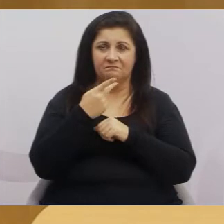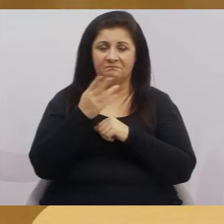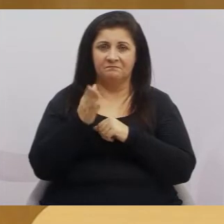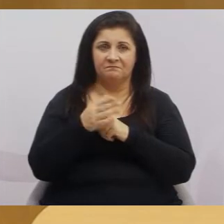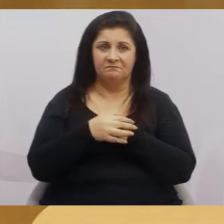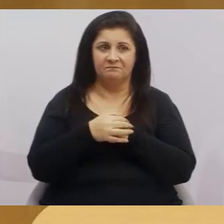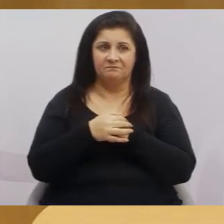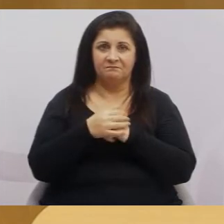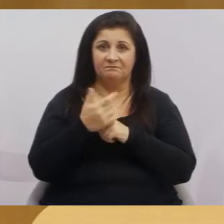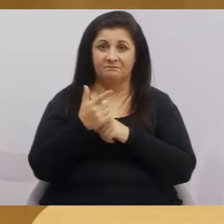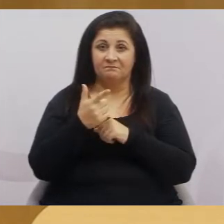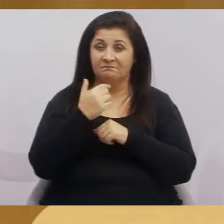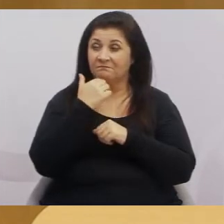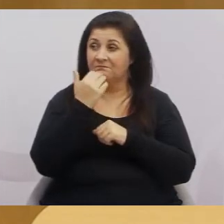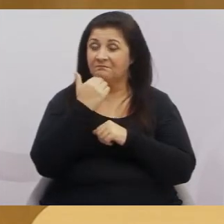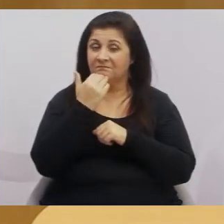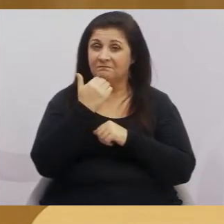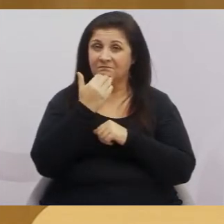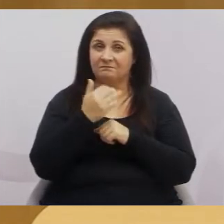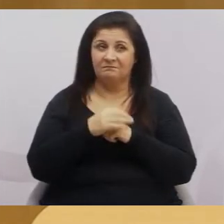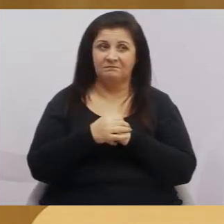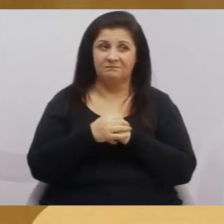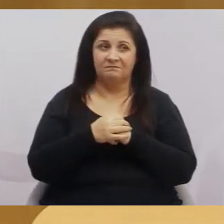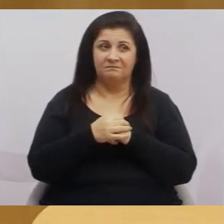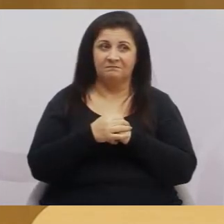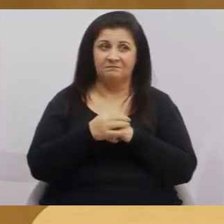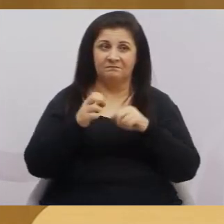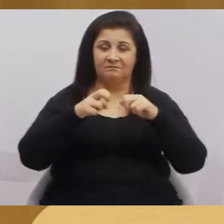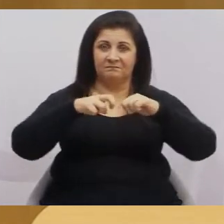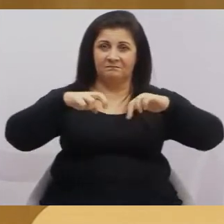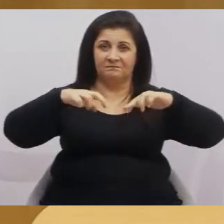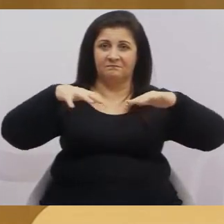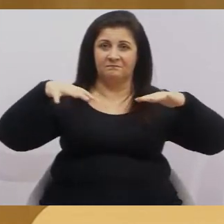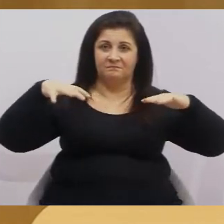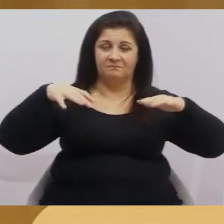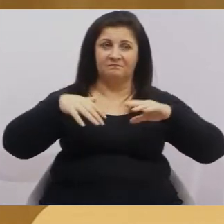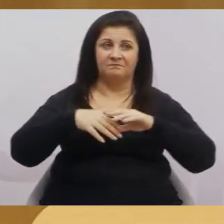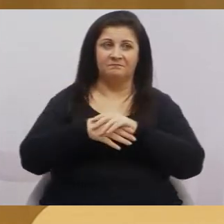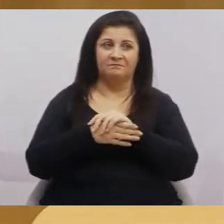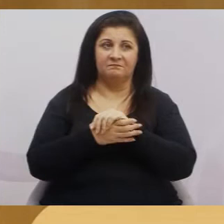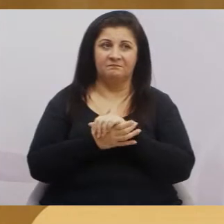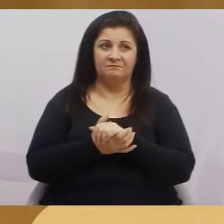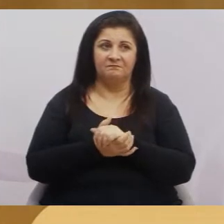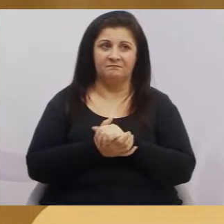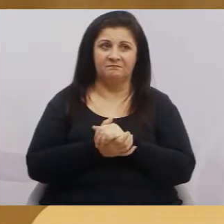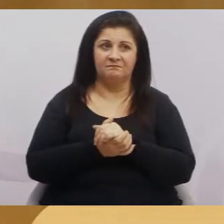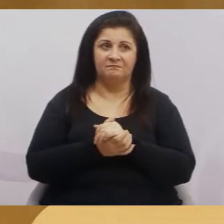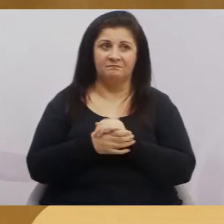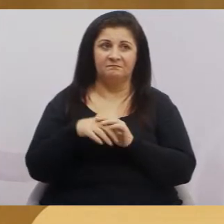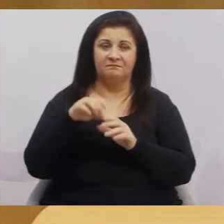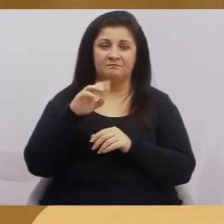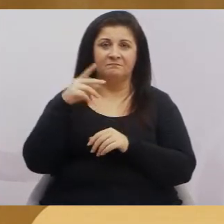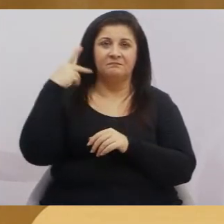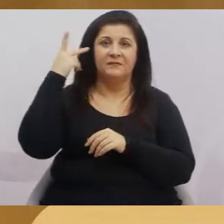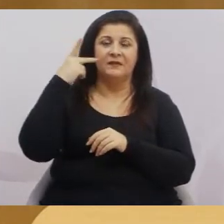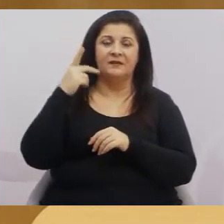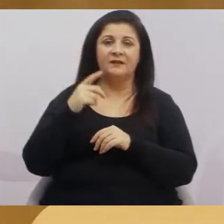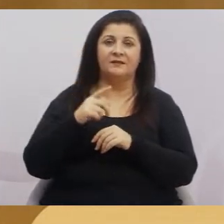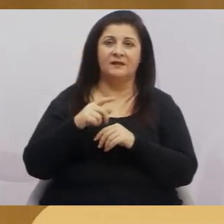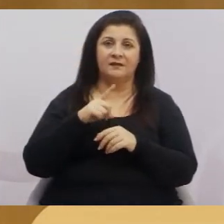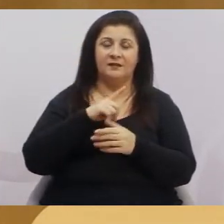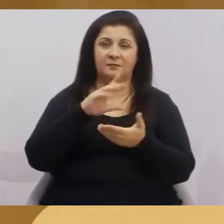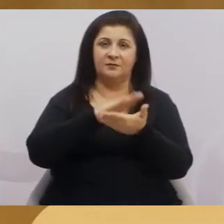não tem uma pessoa aí dentro, aqui na Câmara, só tem os veradores e assessores.